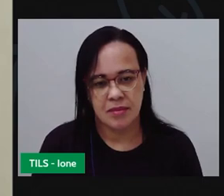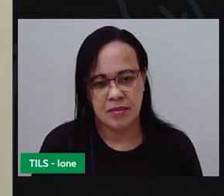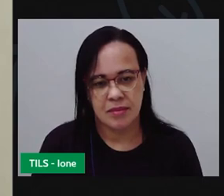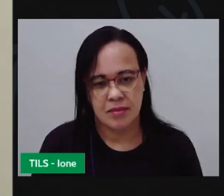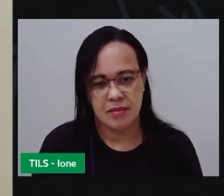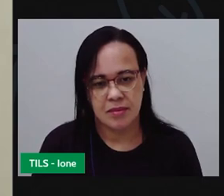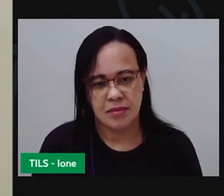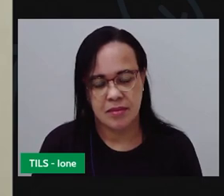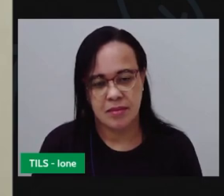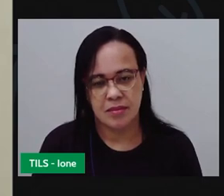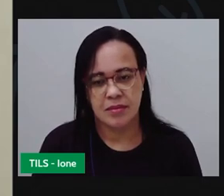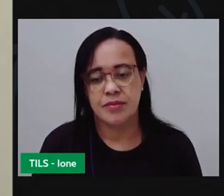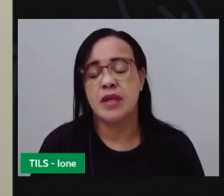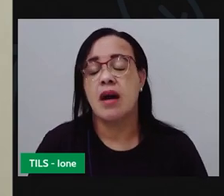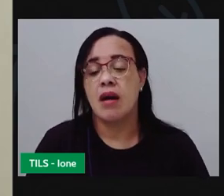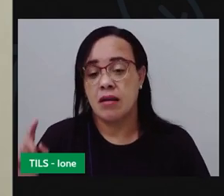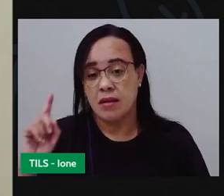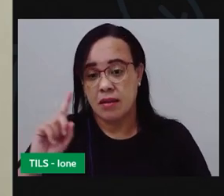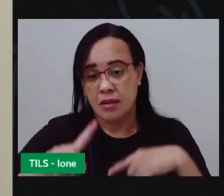depois